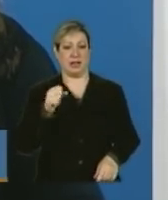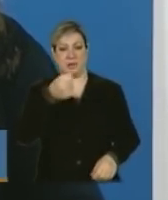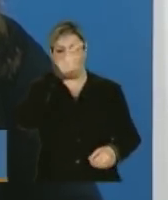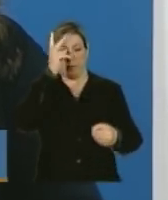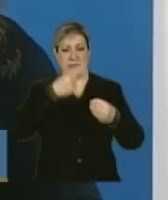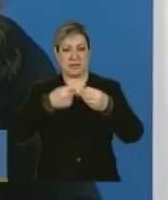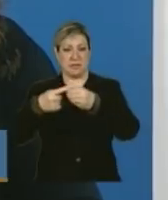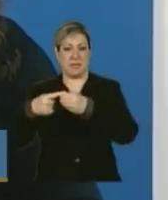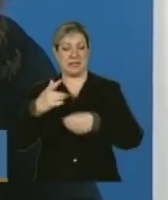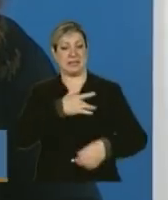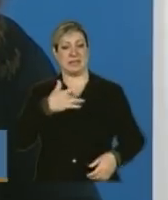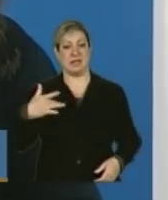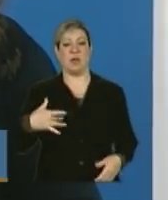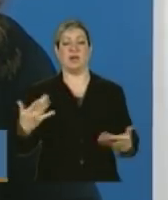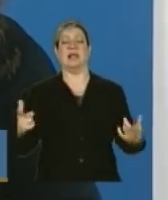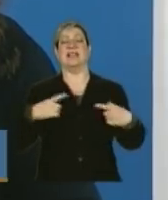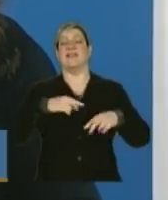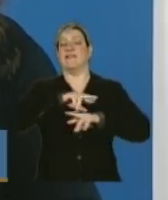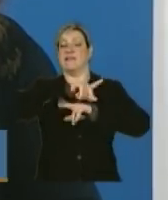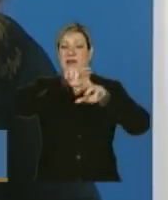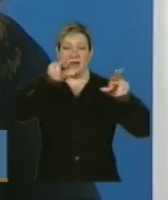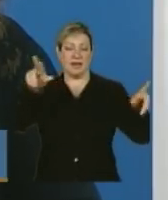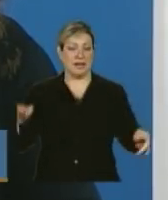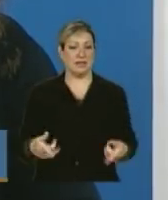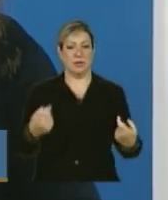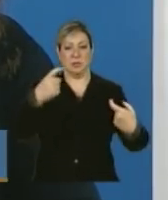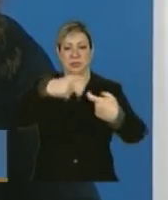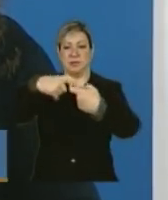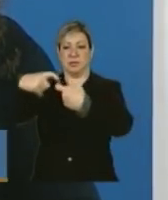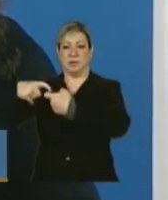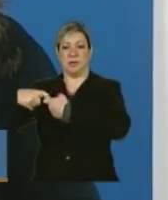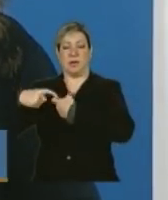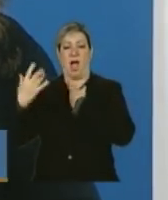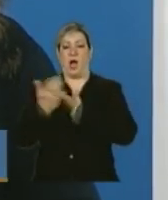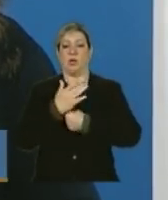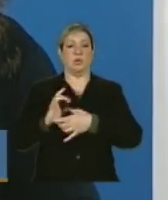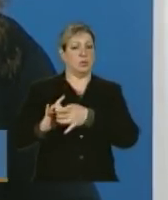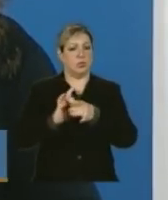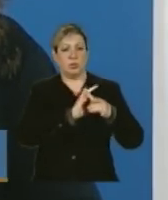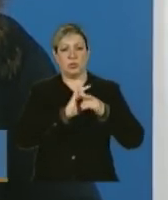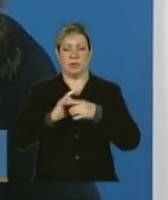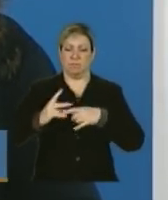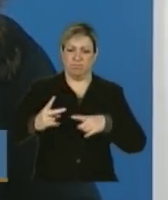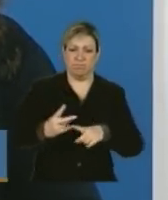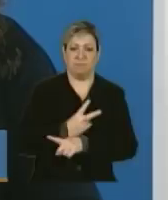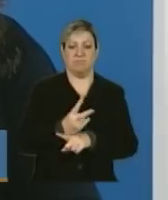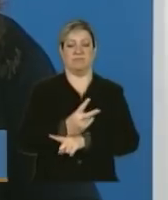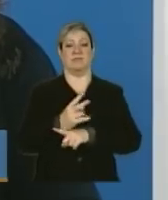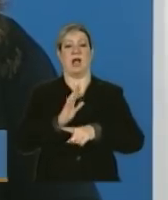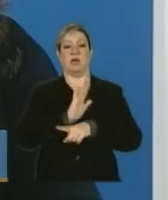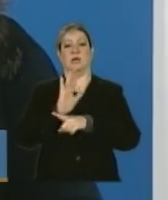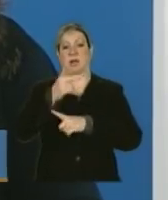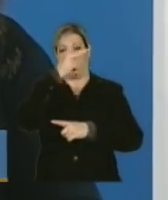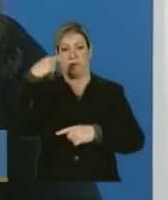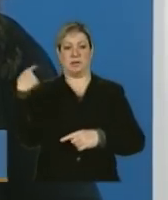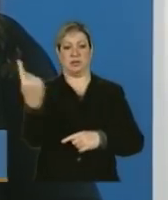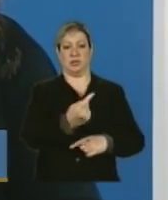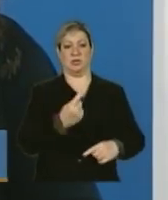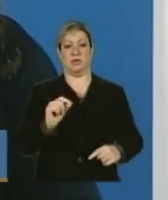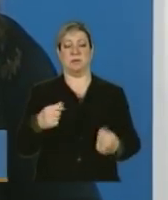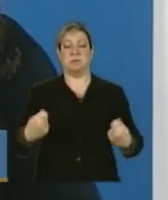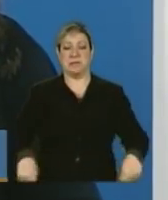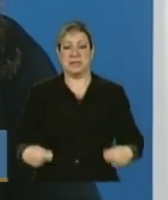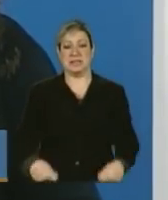de parcerias, que inclui a ação de fomento à atividade rural, de assistência técnica, conduzida pelo Ministério do